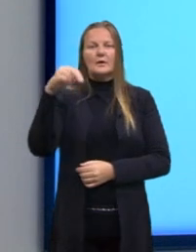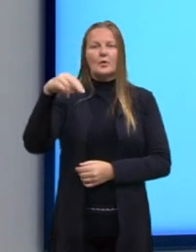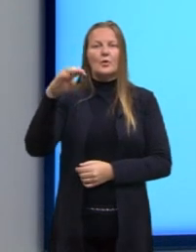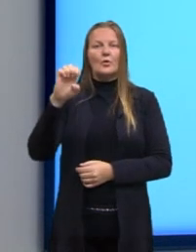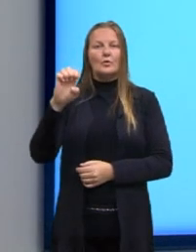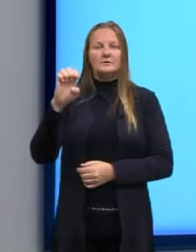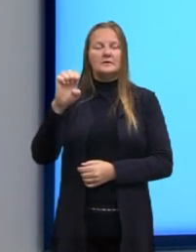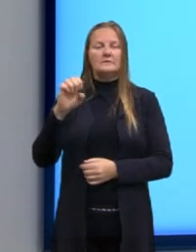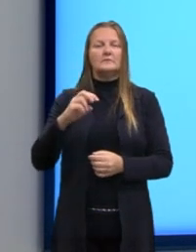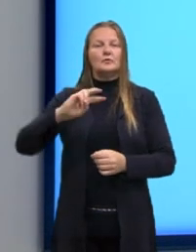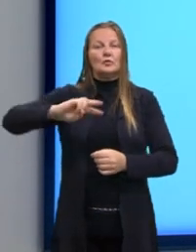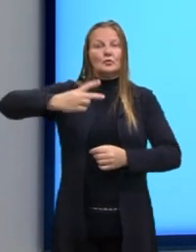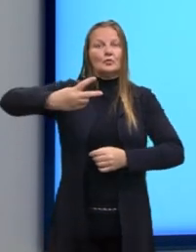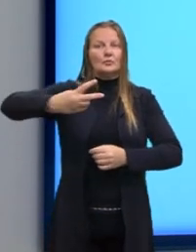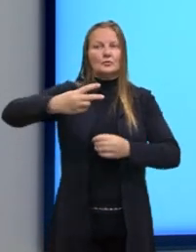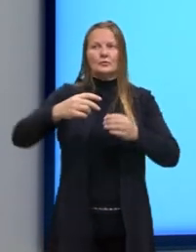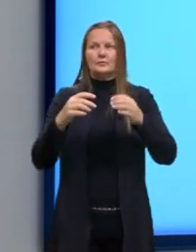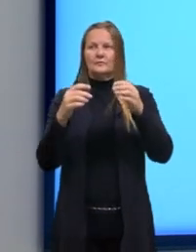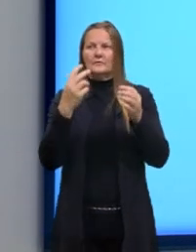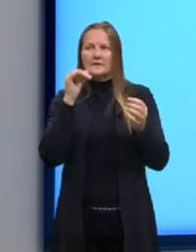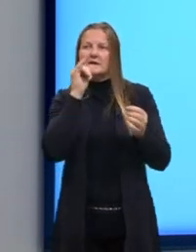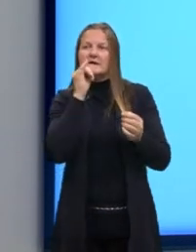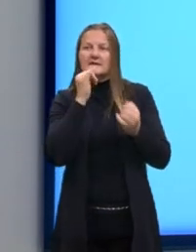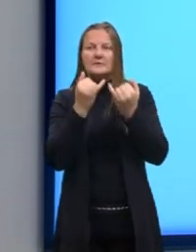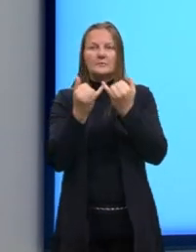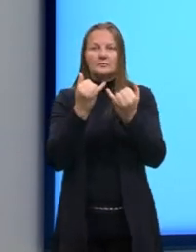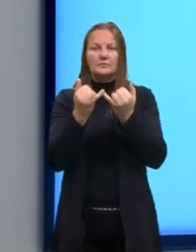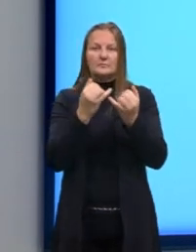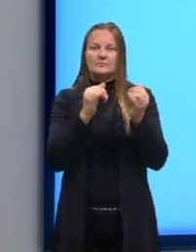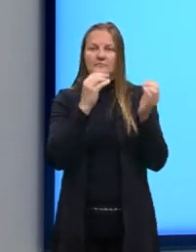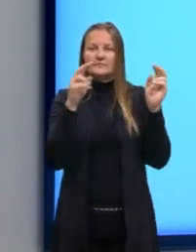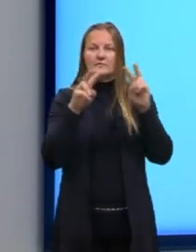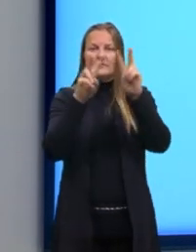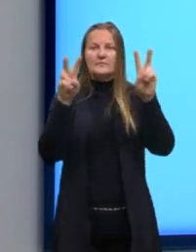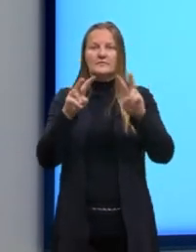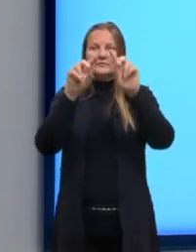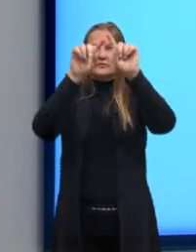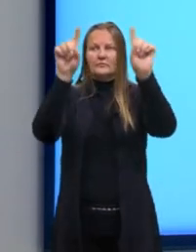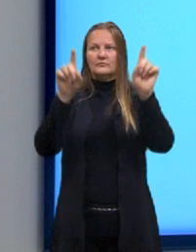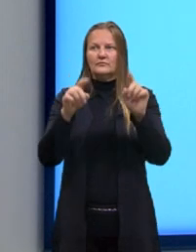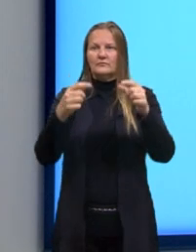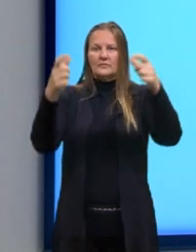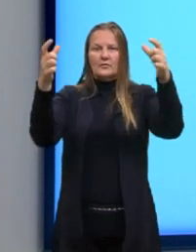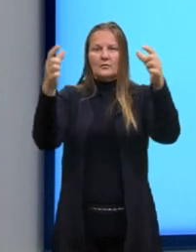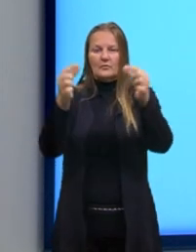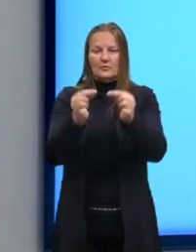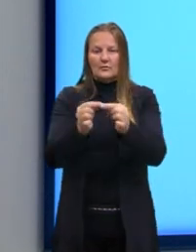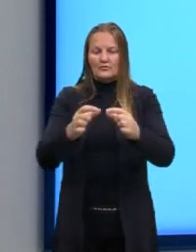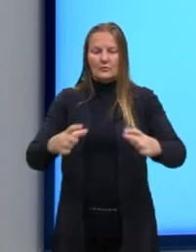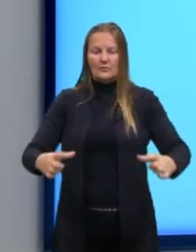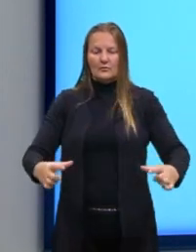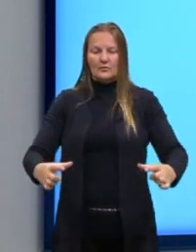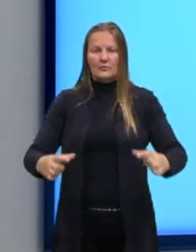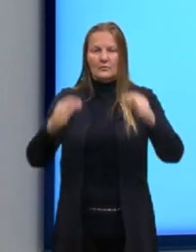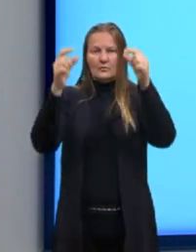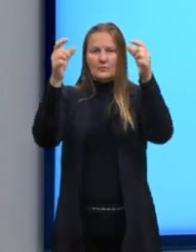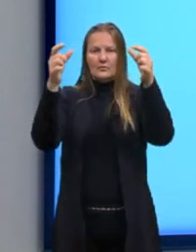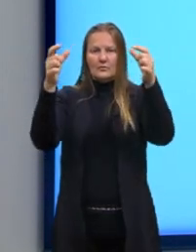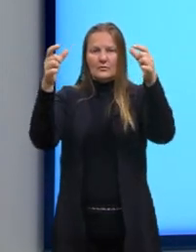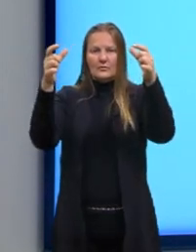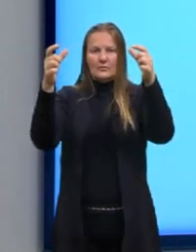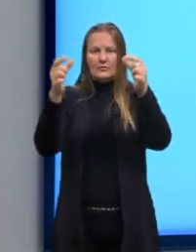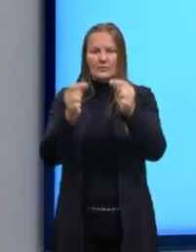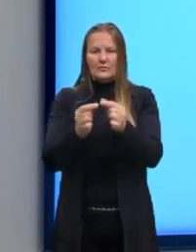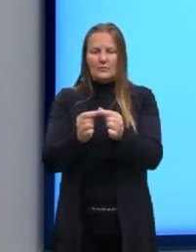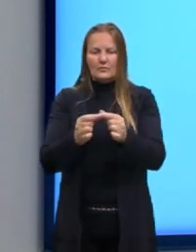revolução. Aqui eu trouxe a figura para a gente visualizar. O que seria um cone duplo? Nós temos o vértice